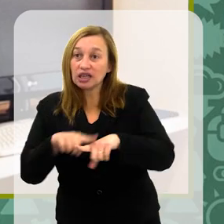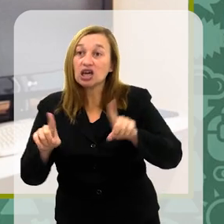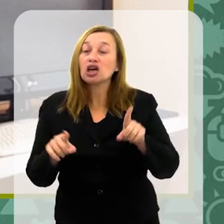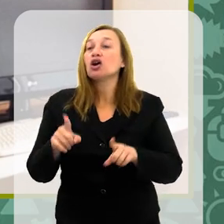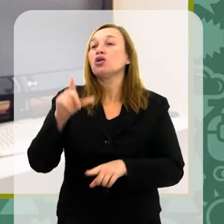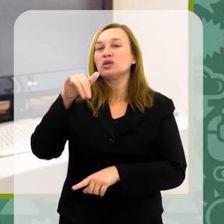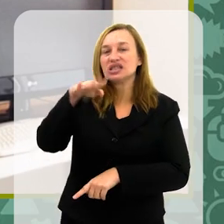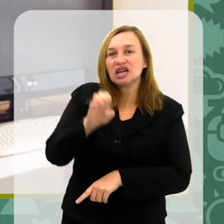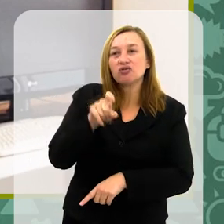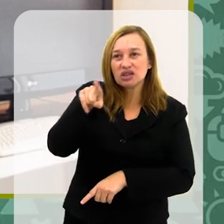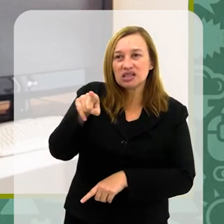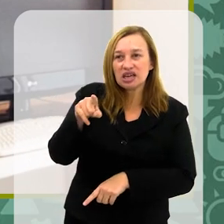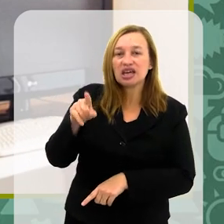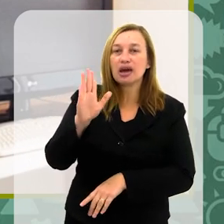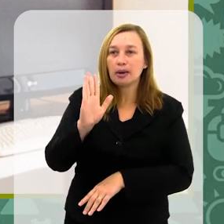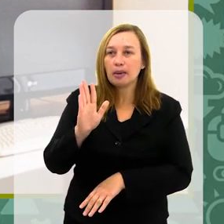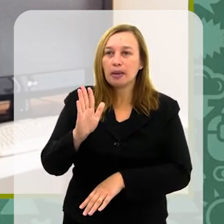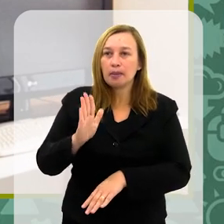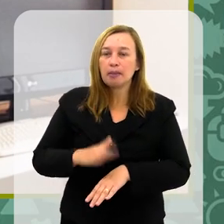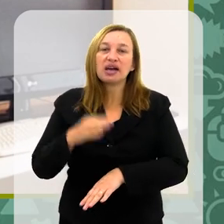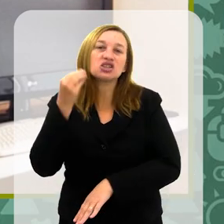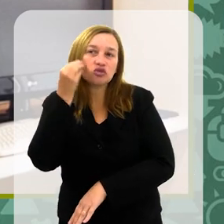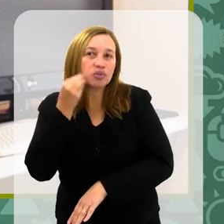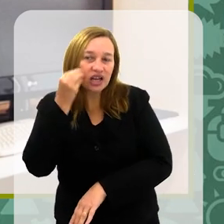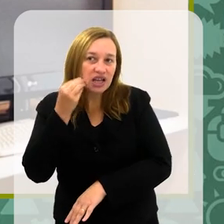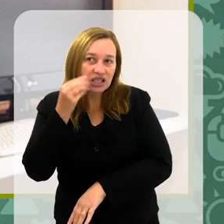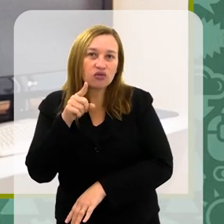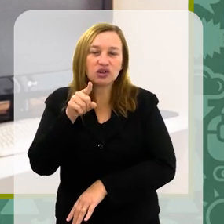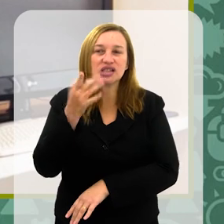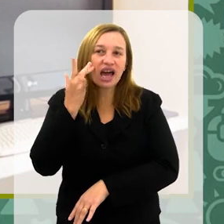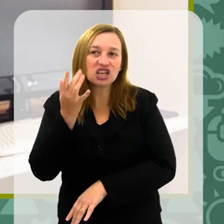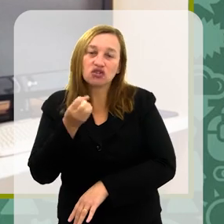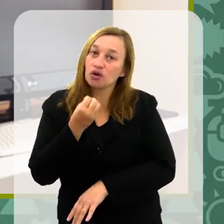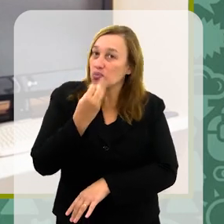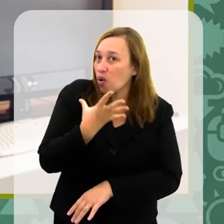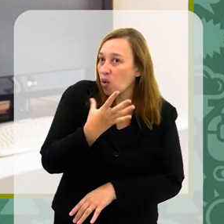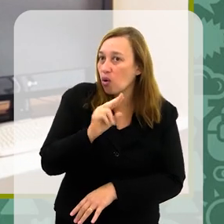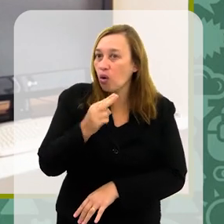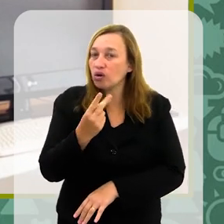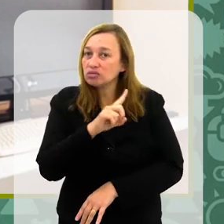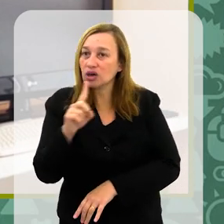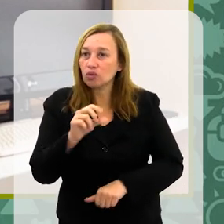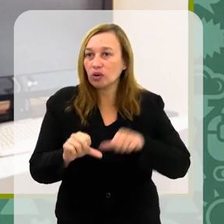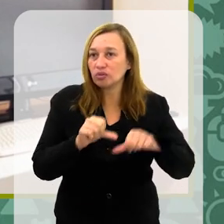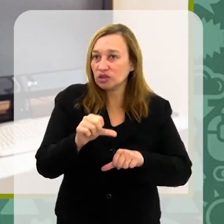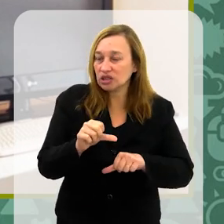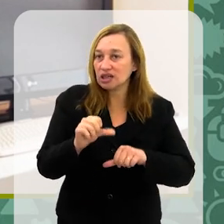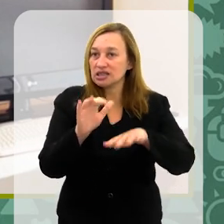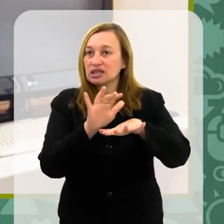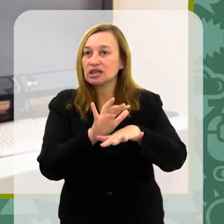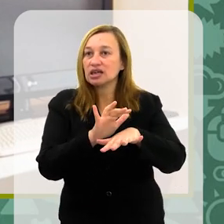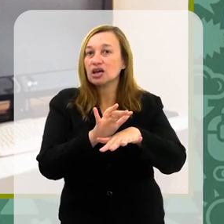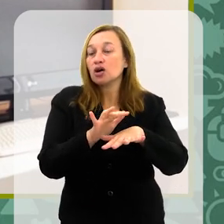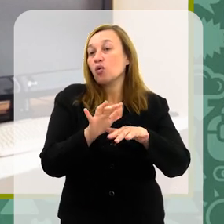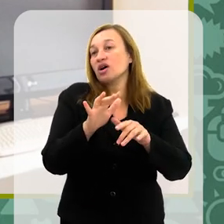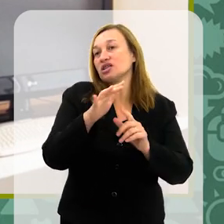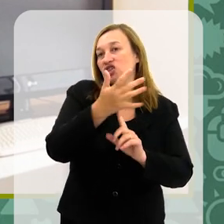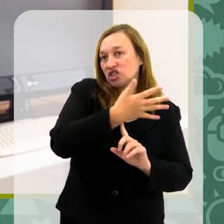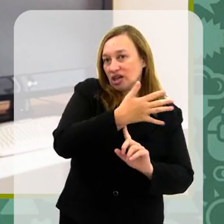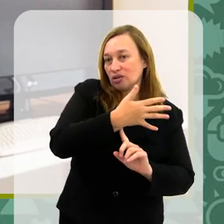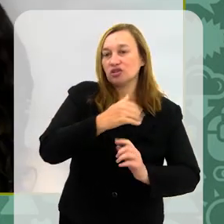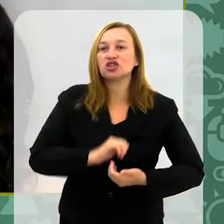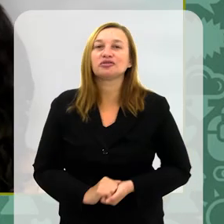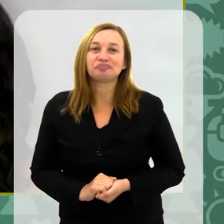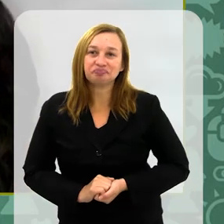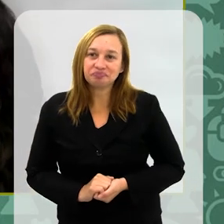caminhada, você acha que isso também realmente foi benéfico ou não? Essas tecnologias, né?